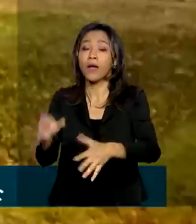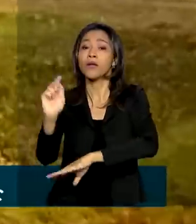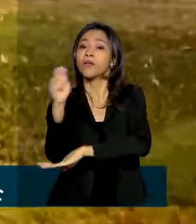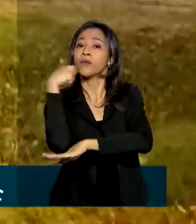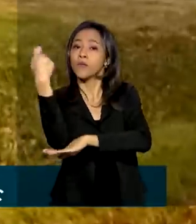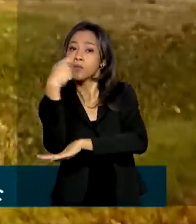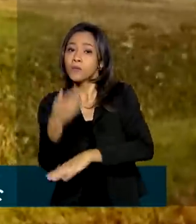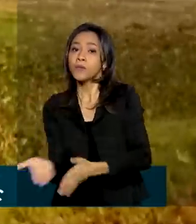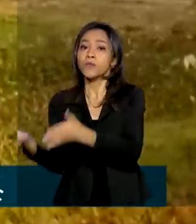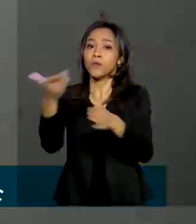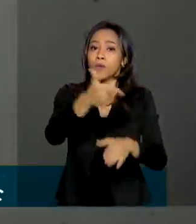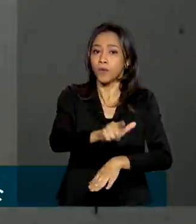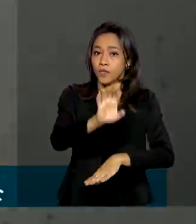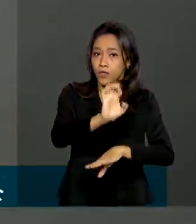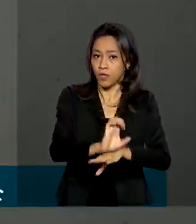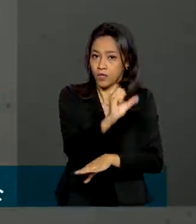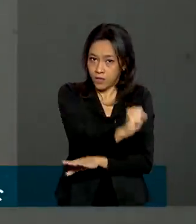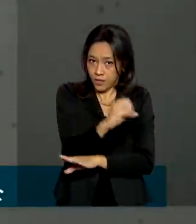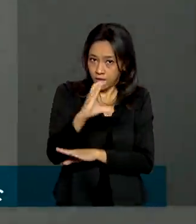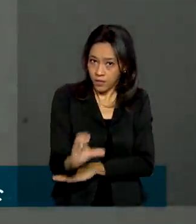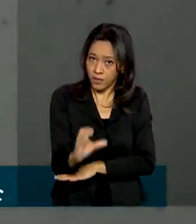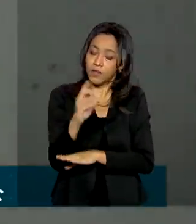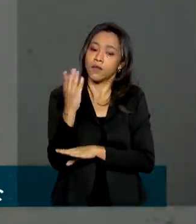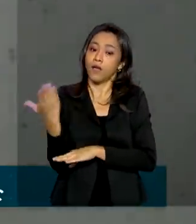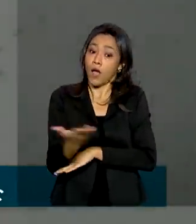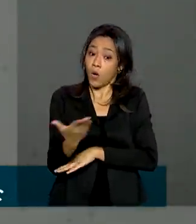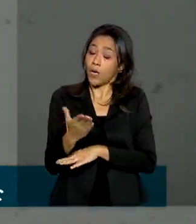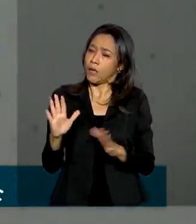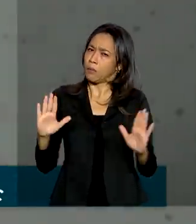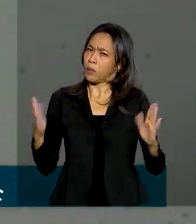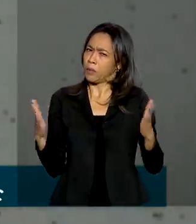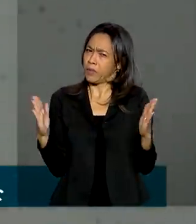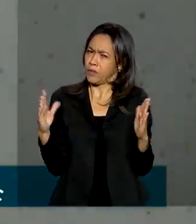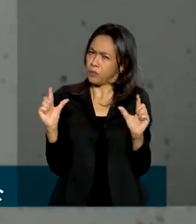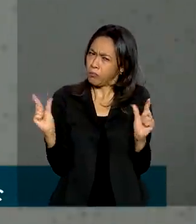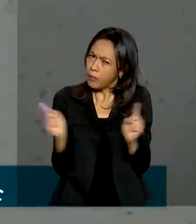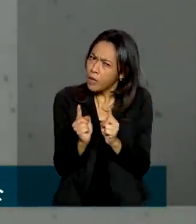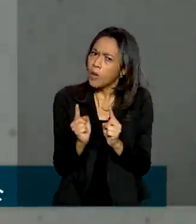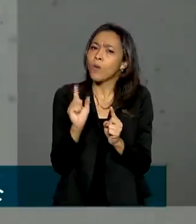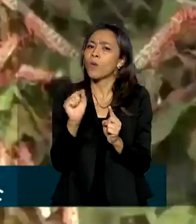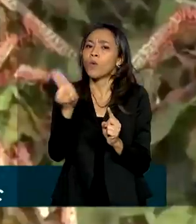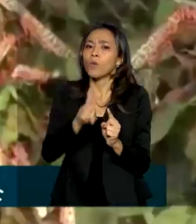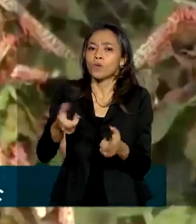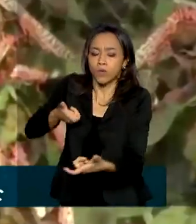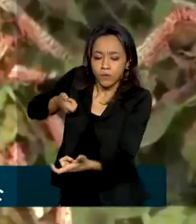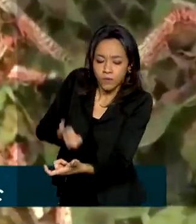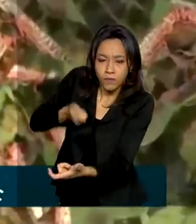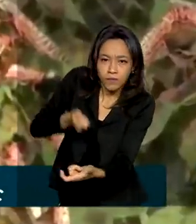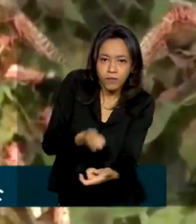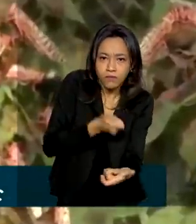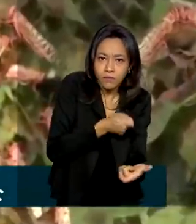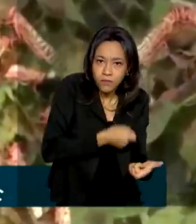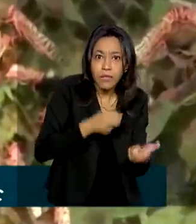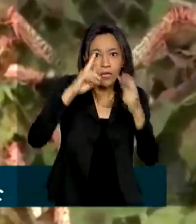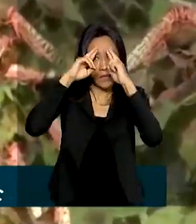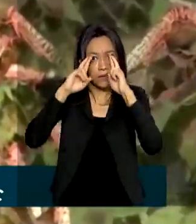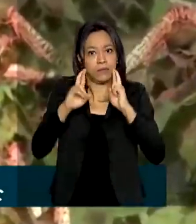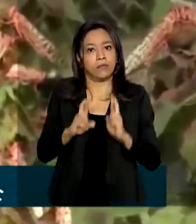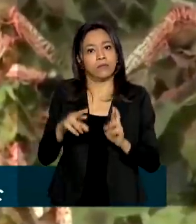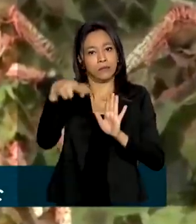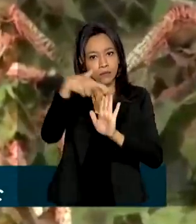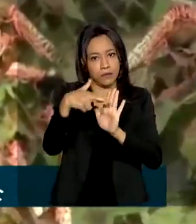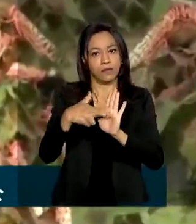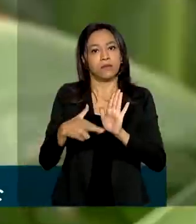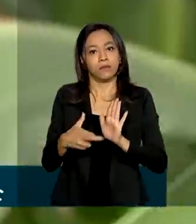e Santa Catarina. Fica autorizado em caráter temporário o uso de inseticidas biológicos respeitando as dosagens